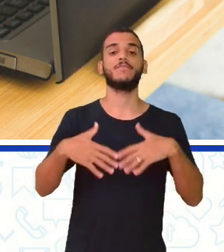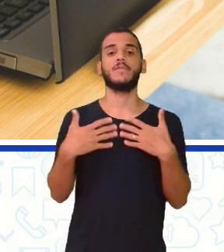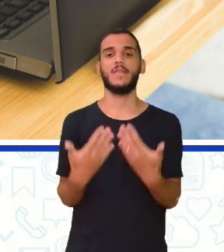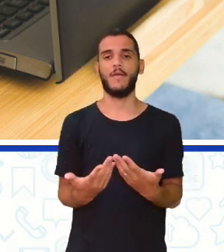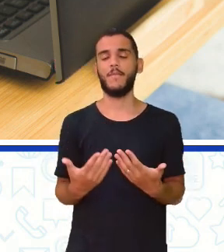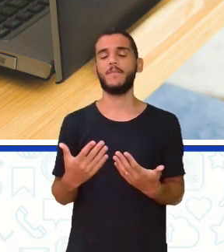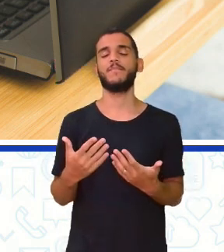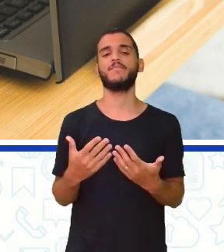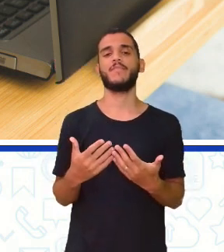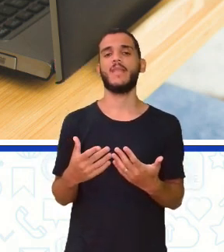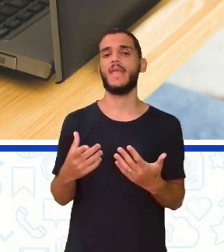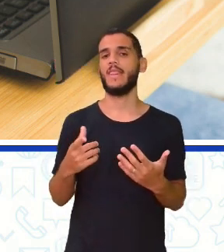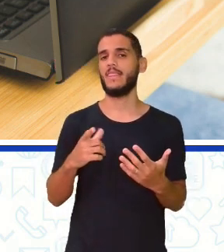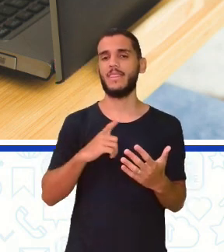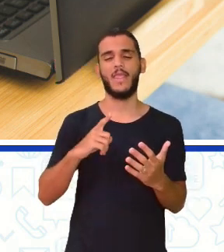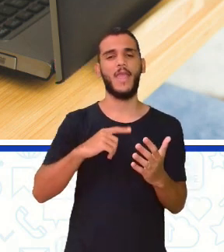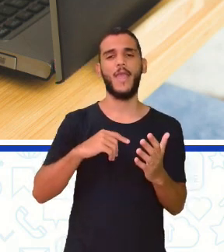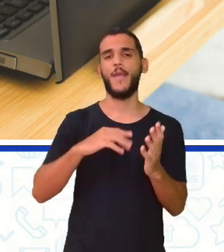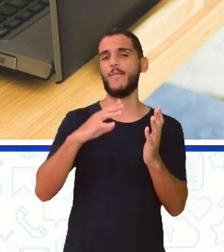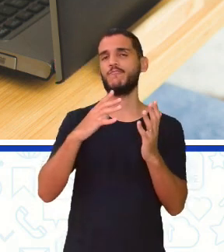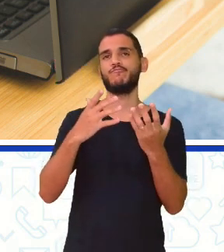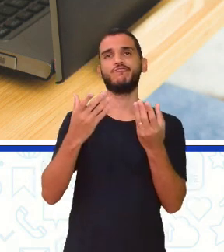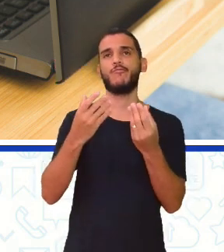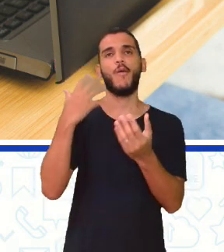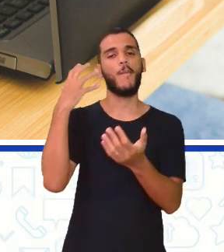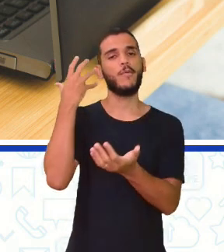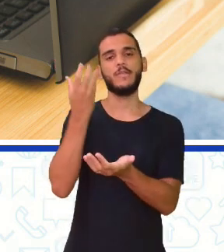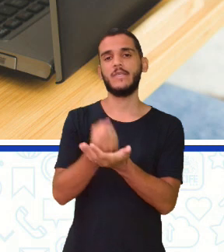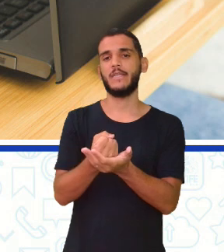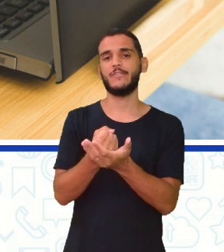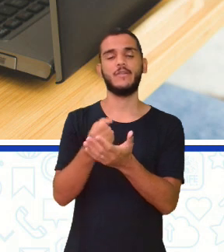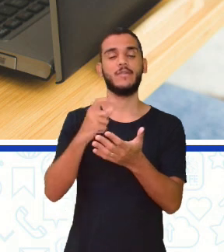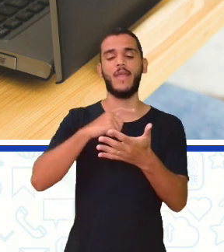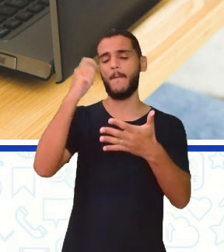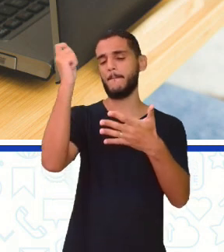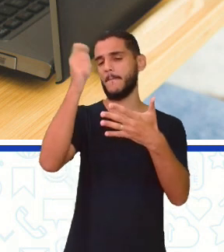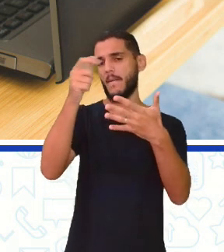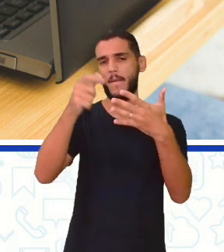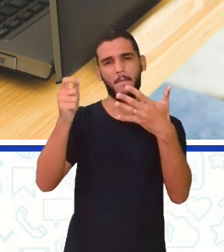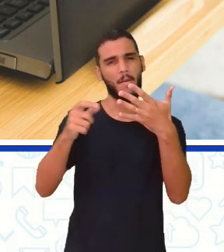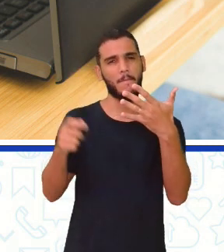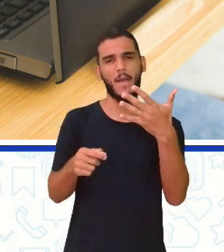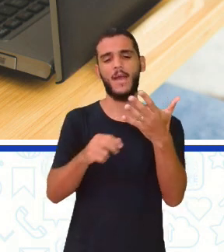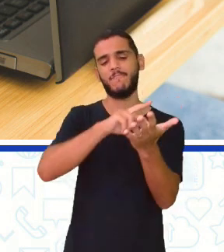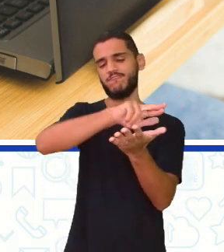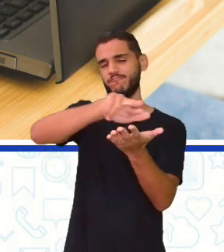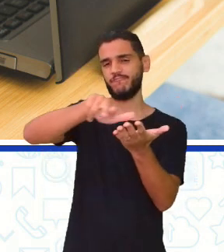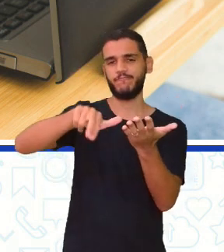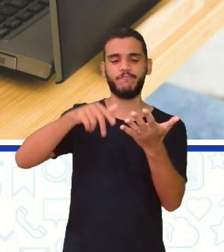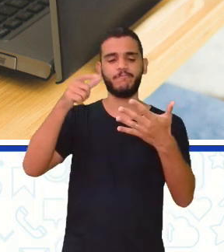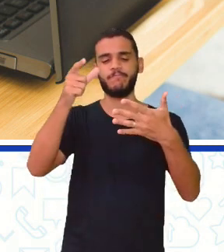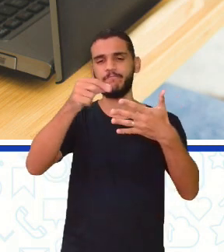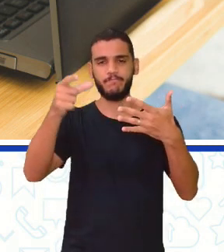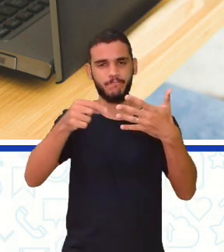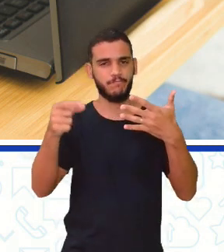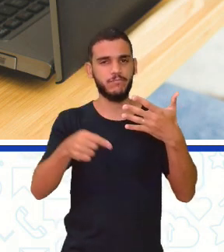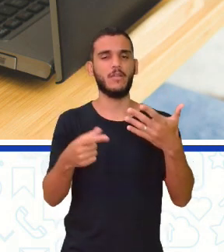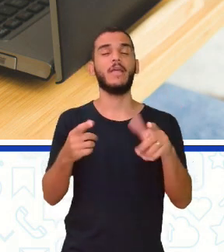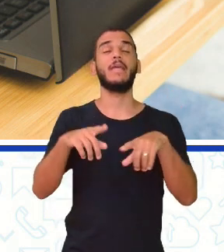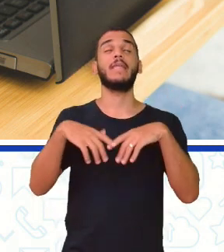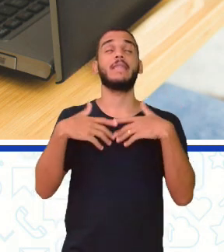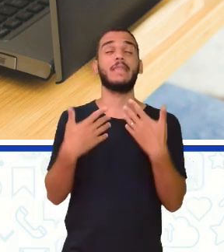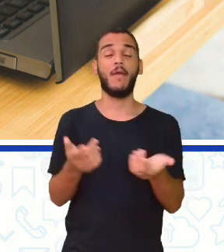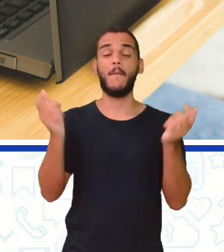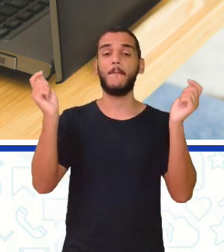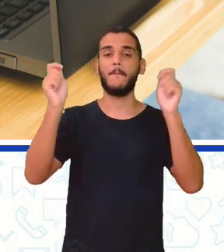ser aplicado a qualquer tópico. Mas, os apresentadores devem ter experiência e conhecimento suficientes para preencher